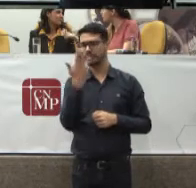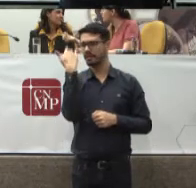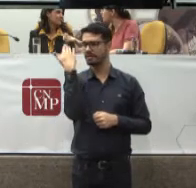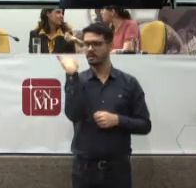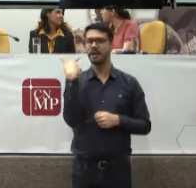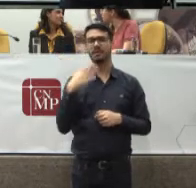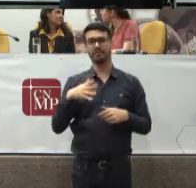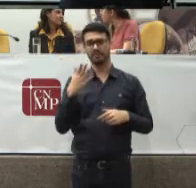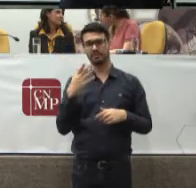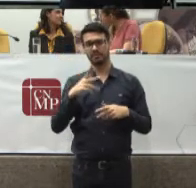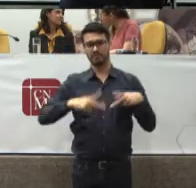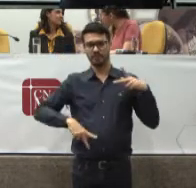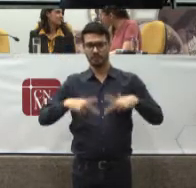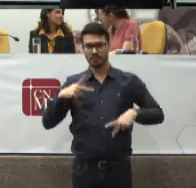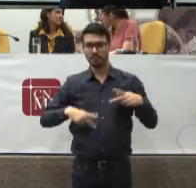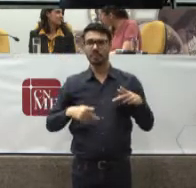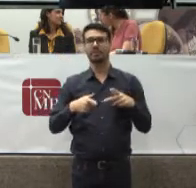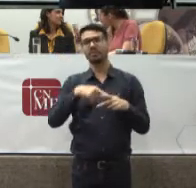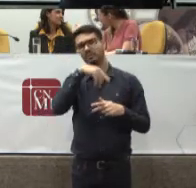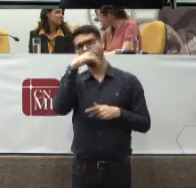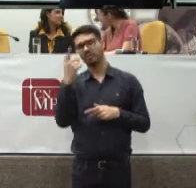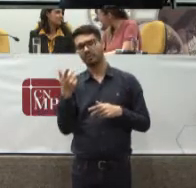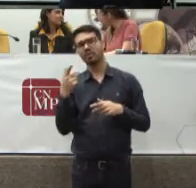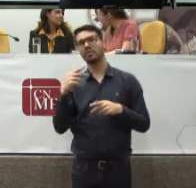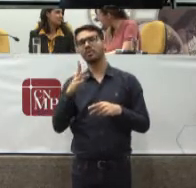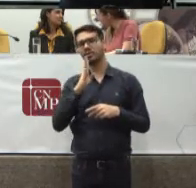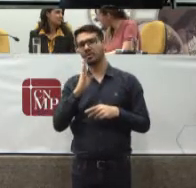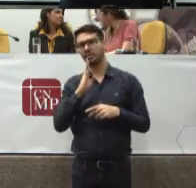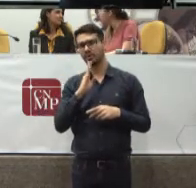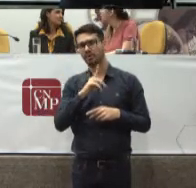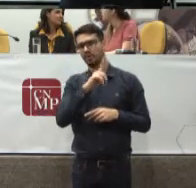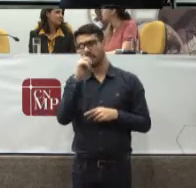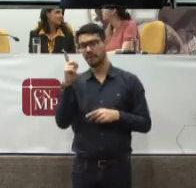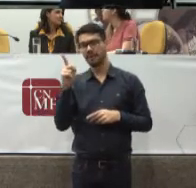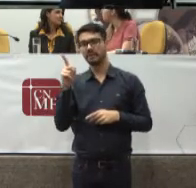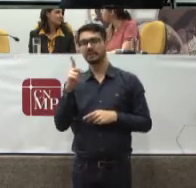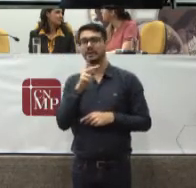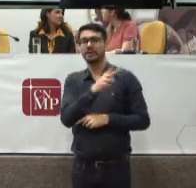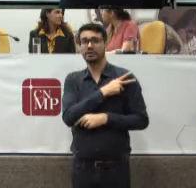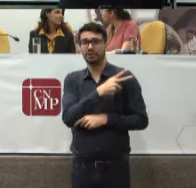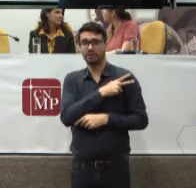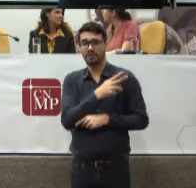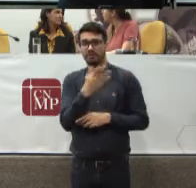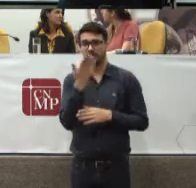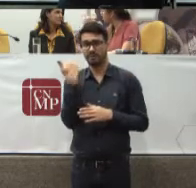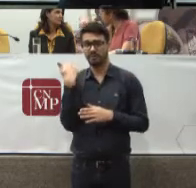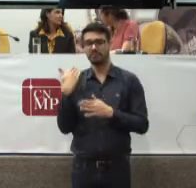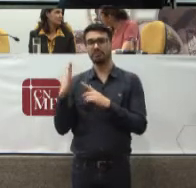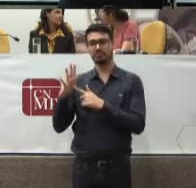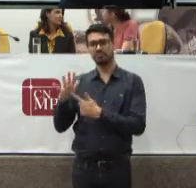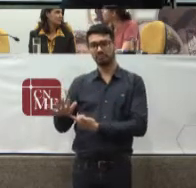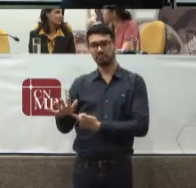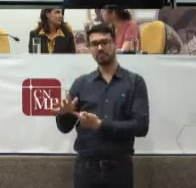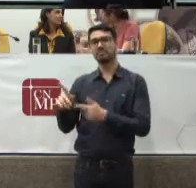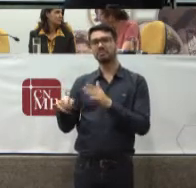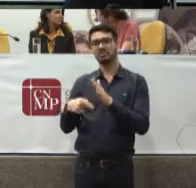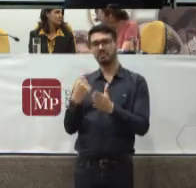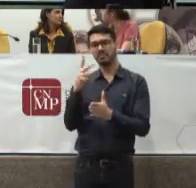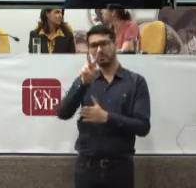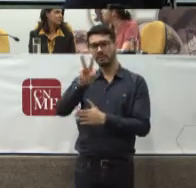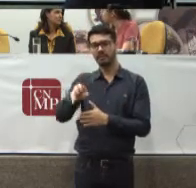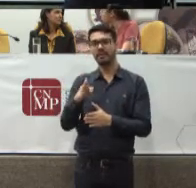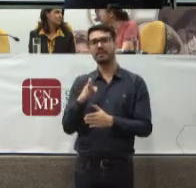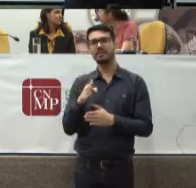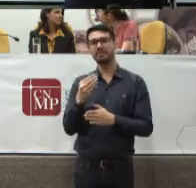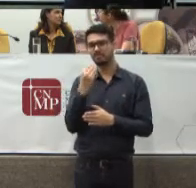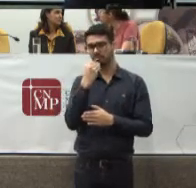justiça Quando o sem procurador Geral de São Paulo Luiz Antônio Guimarães Marrei Era o chefe Da minha instituição E foi a primeira ocasião Que eu pude conhecer A doutora